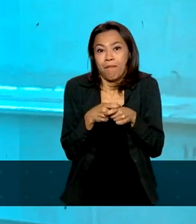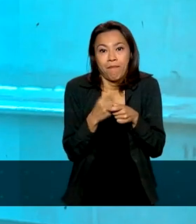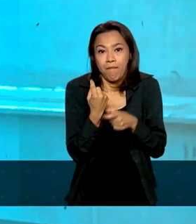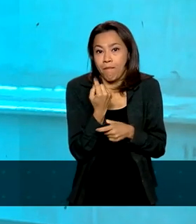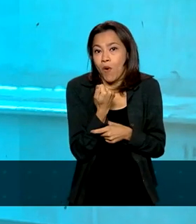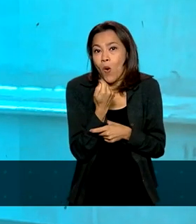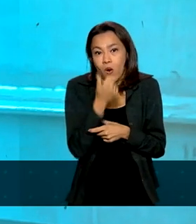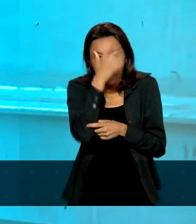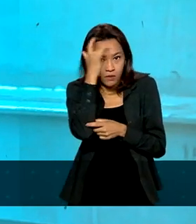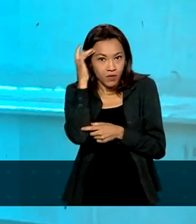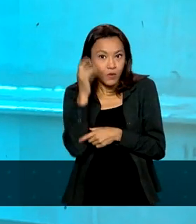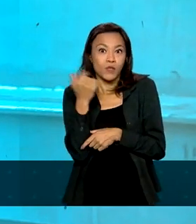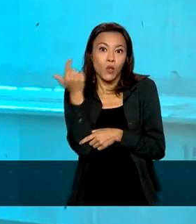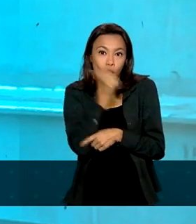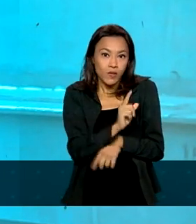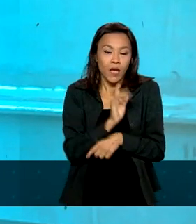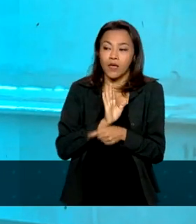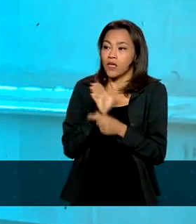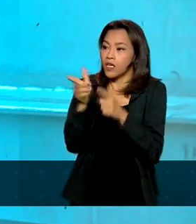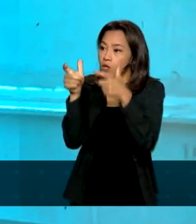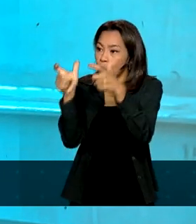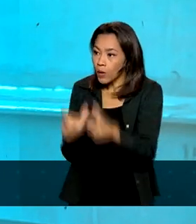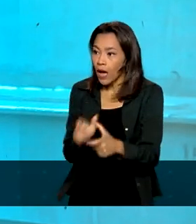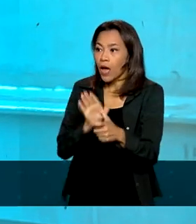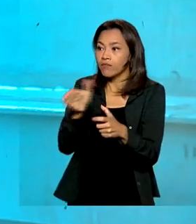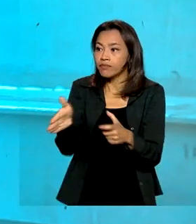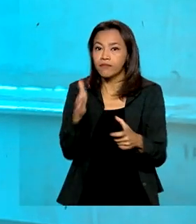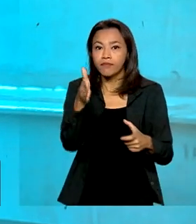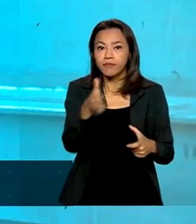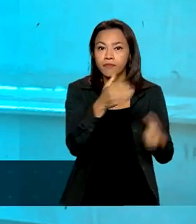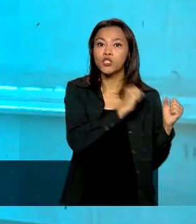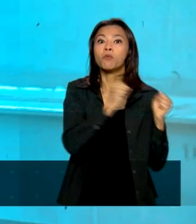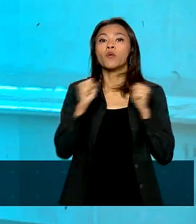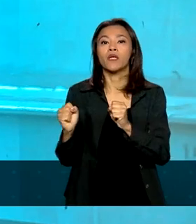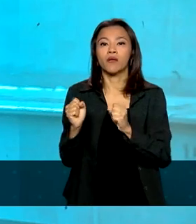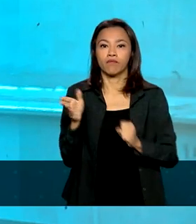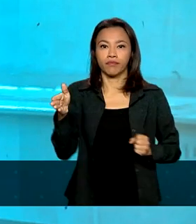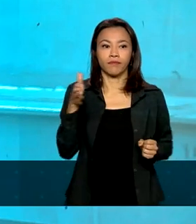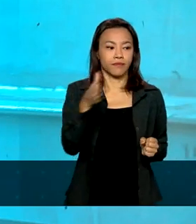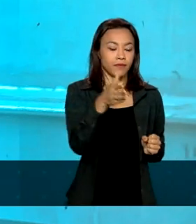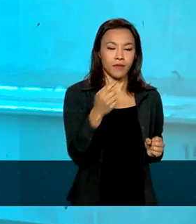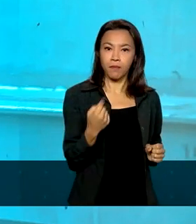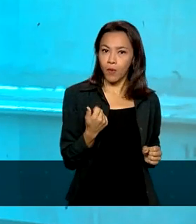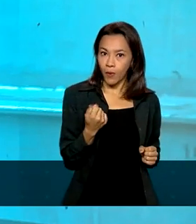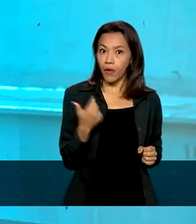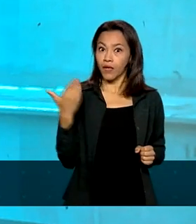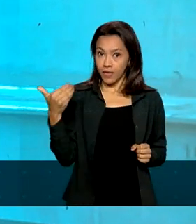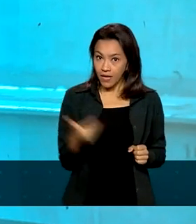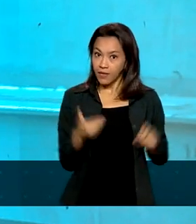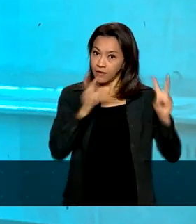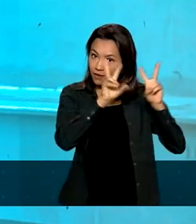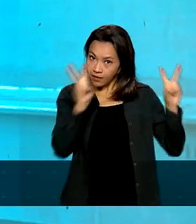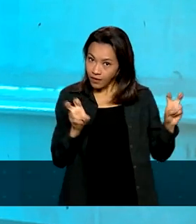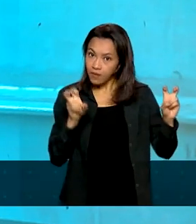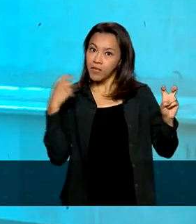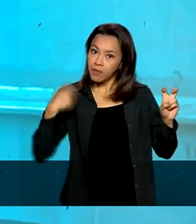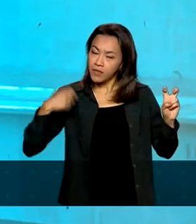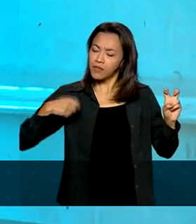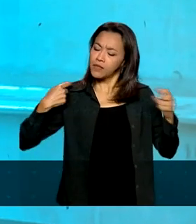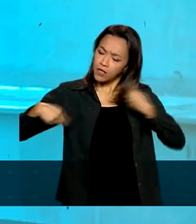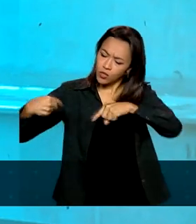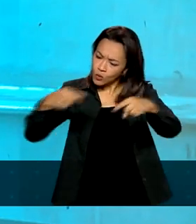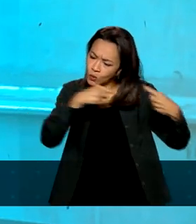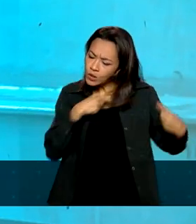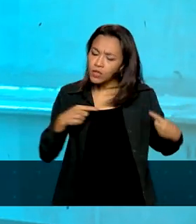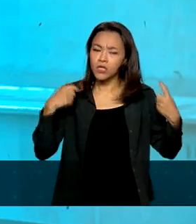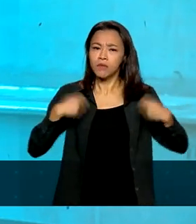desses ambientes, nos ambientes de tomada de poder, é sempre importante que a gente coloque essa pauta como uma pauta que seja debatida, seja